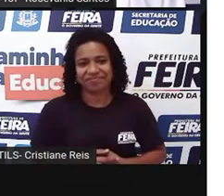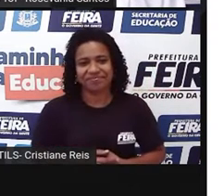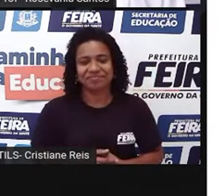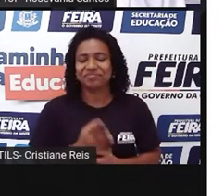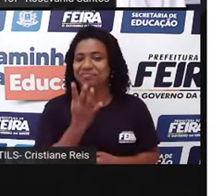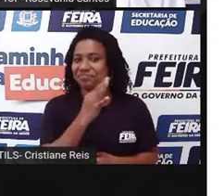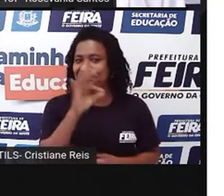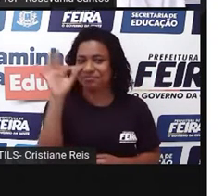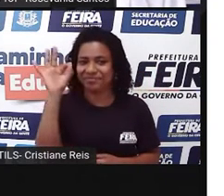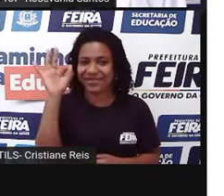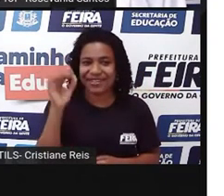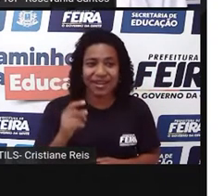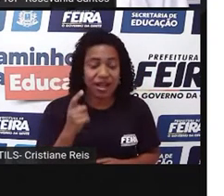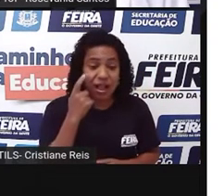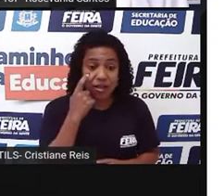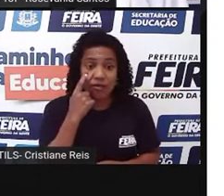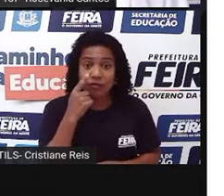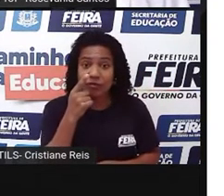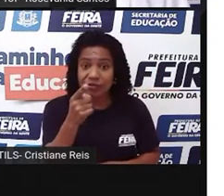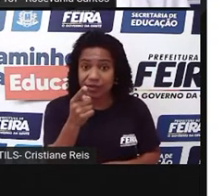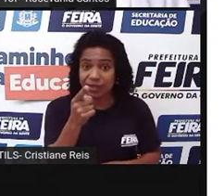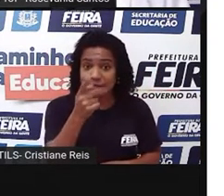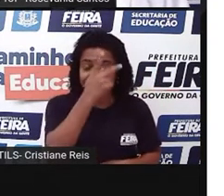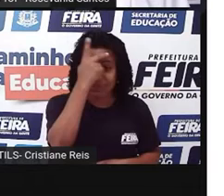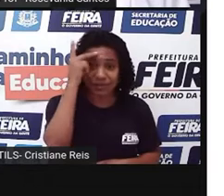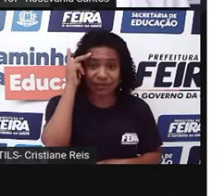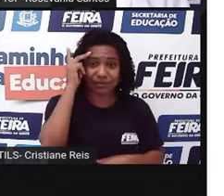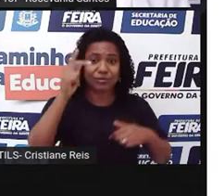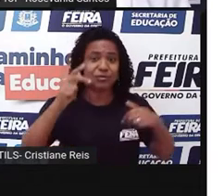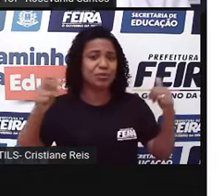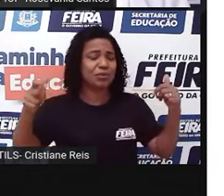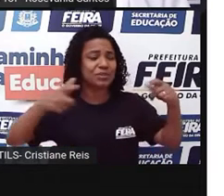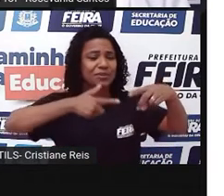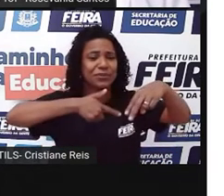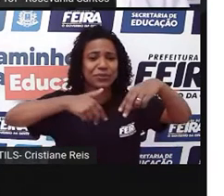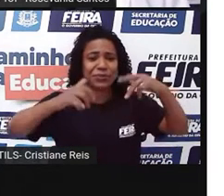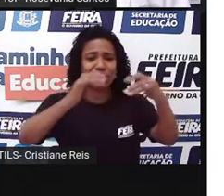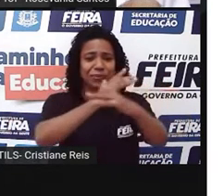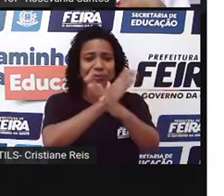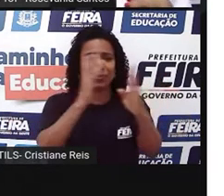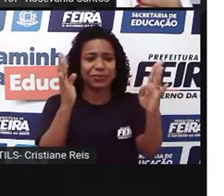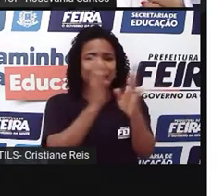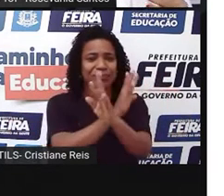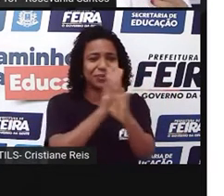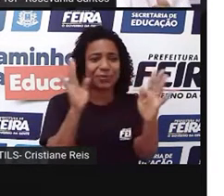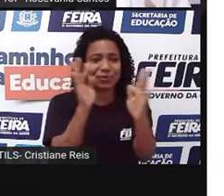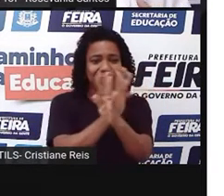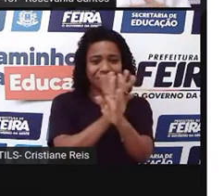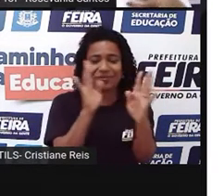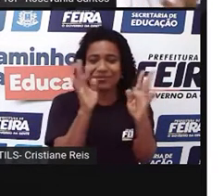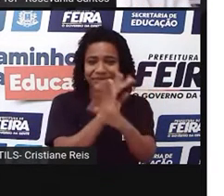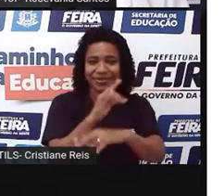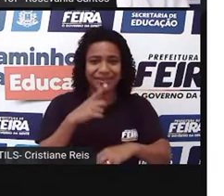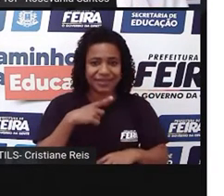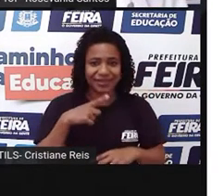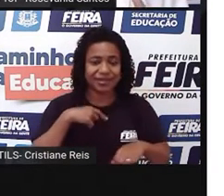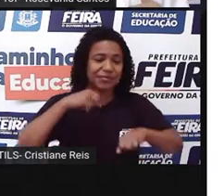aí transitando, aí encontra de tudo, de tudo mesmo, até, vamos dizer assim,